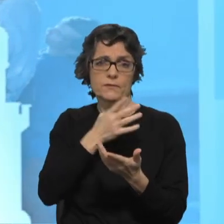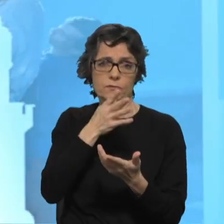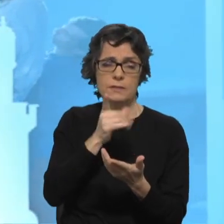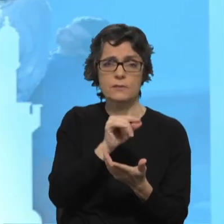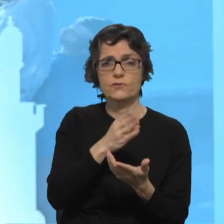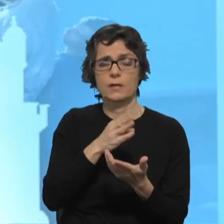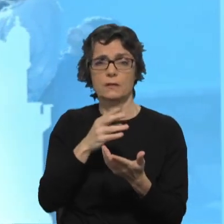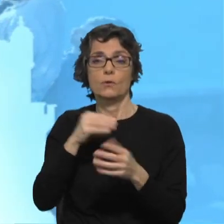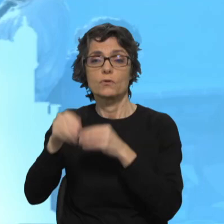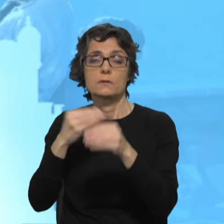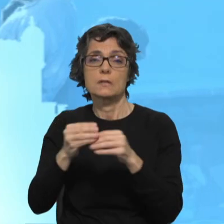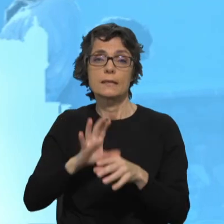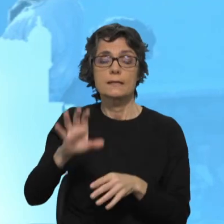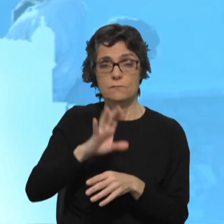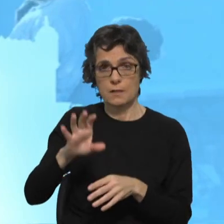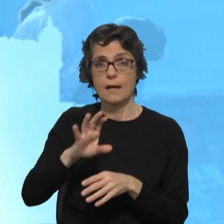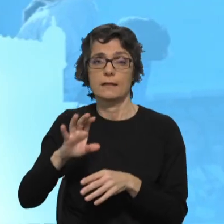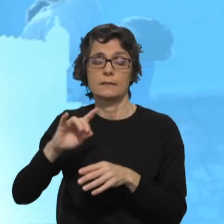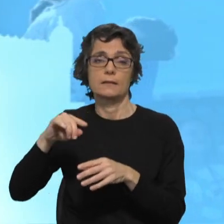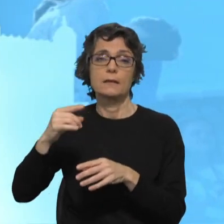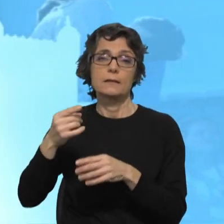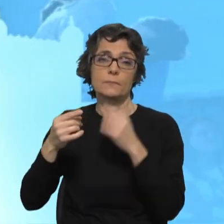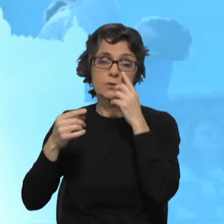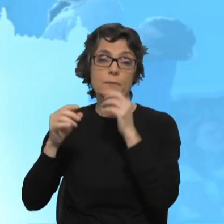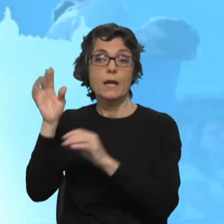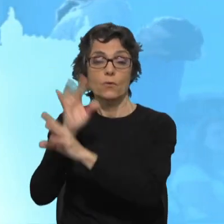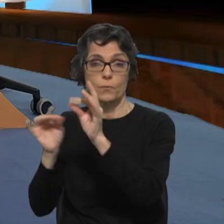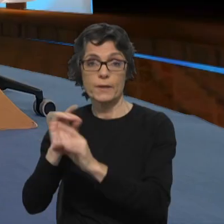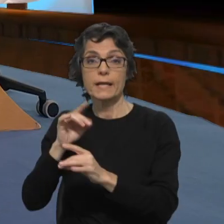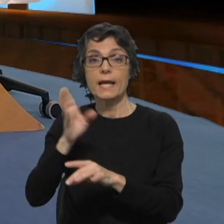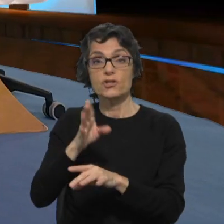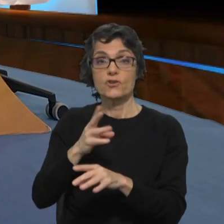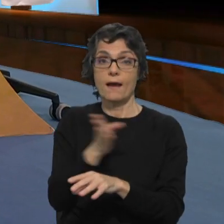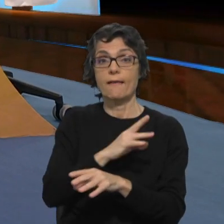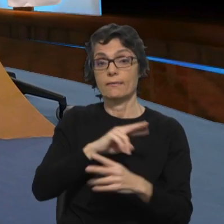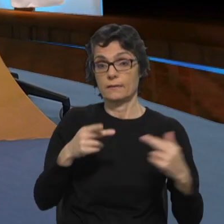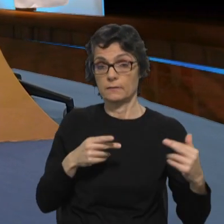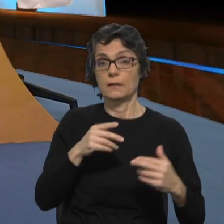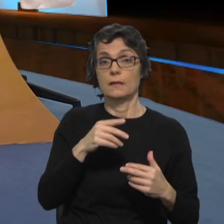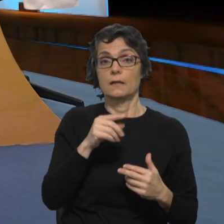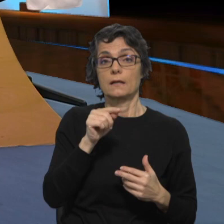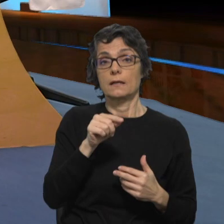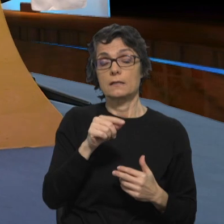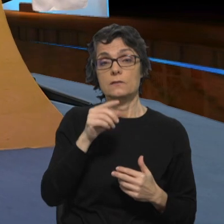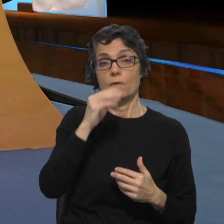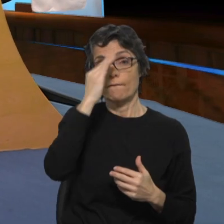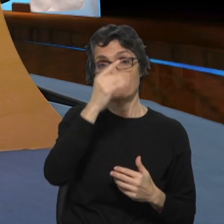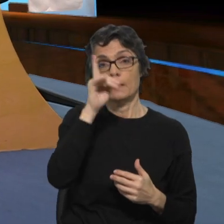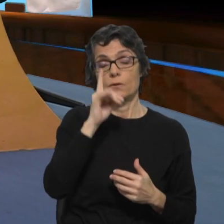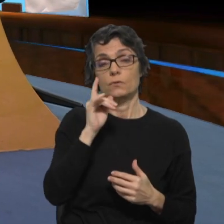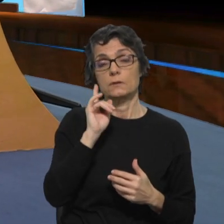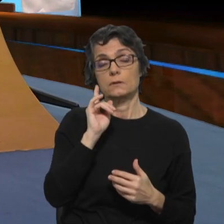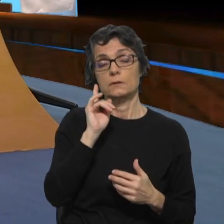tivemos eleições autárquicas numa junta de freguesia, intercalar, foi no dia 18 de Fevereiro, porque